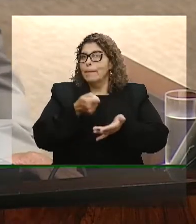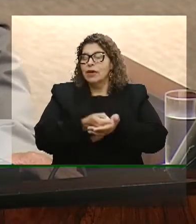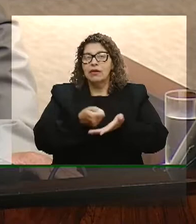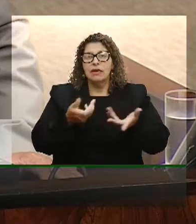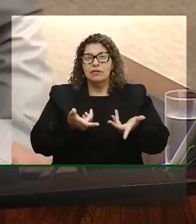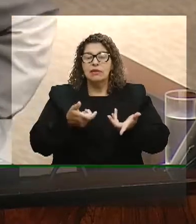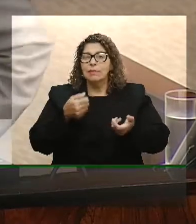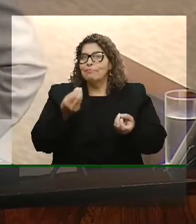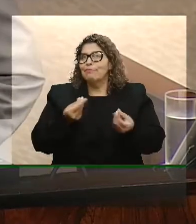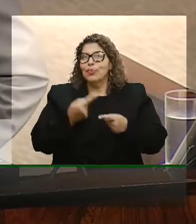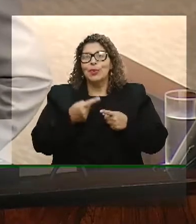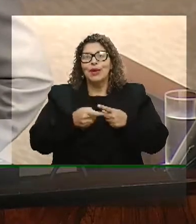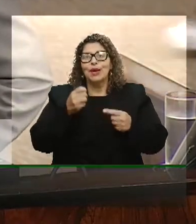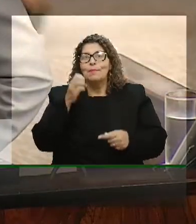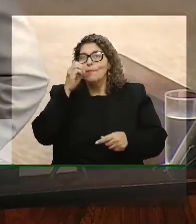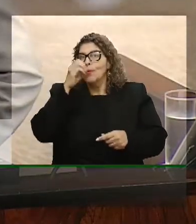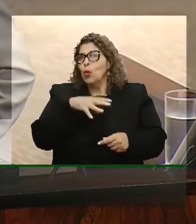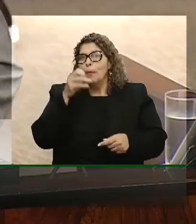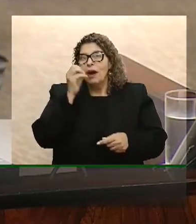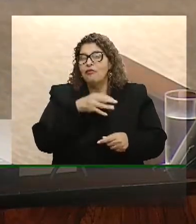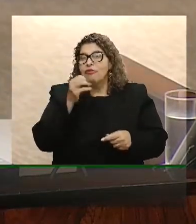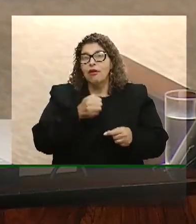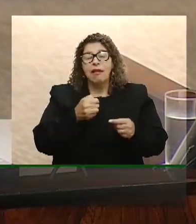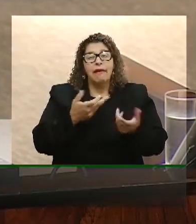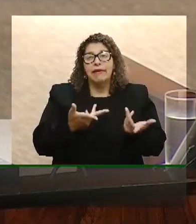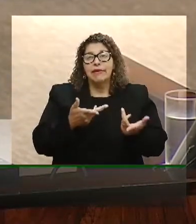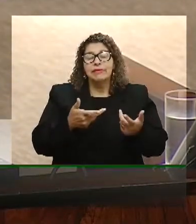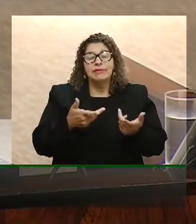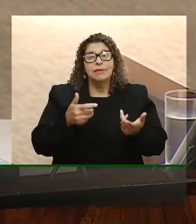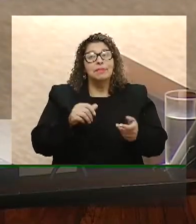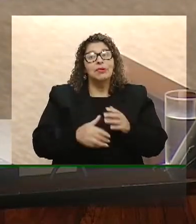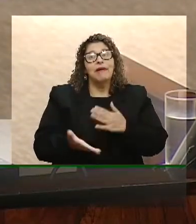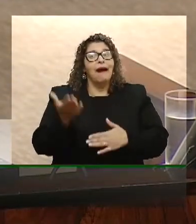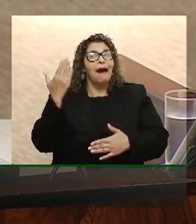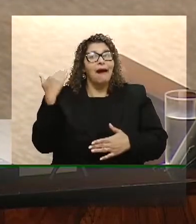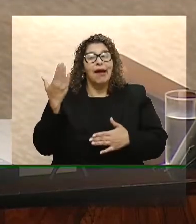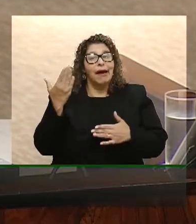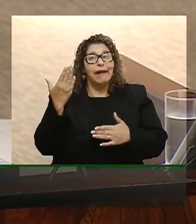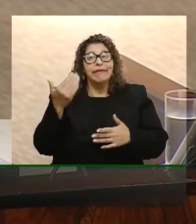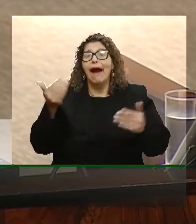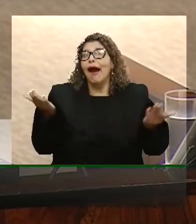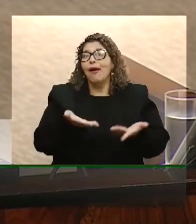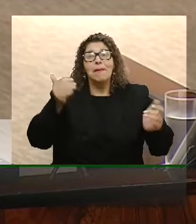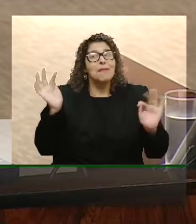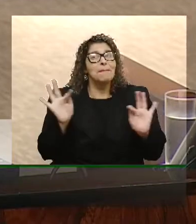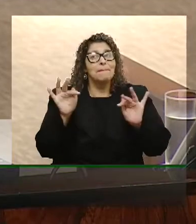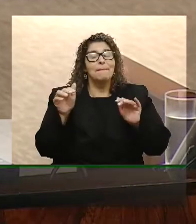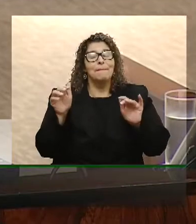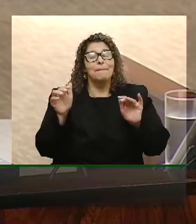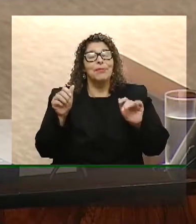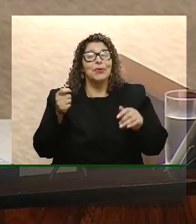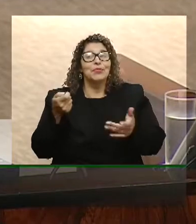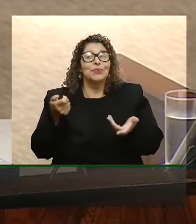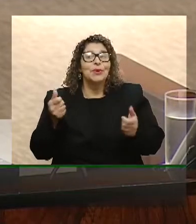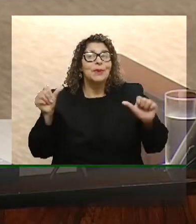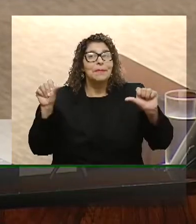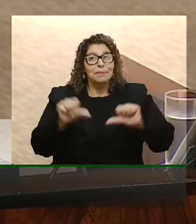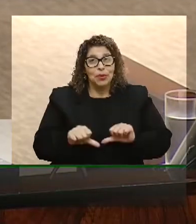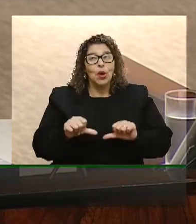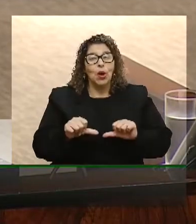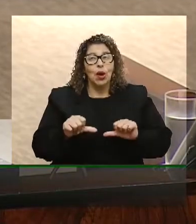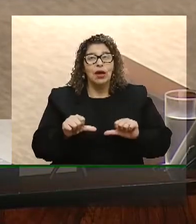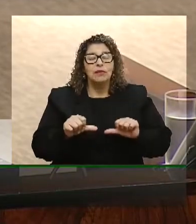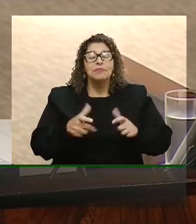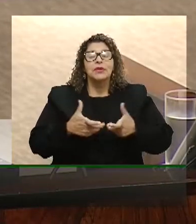muito mais violência do que no passado, a rigor. E nós sabemos que o resultado disso é um país que cresce pouco, uma